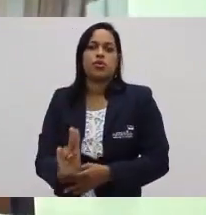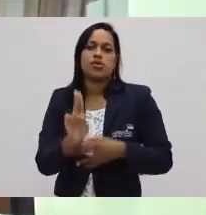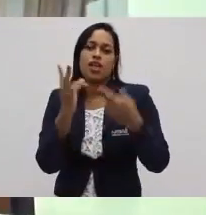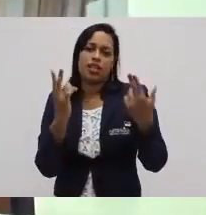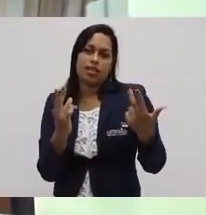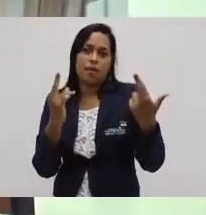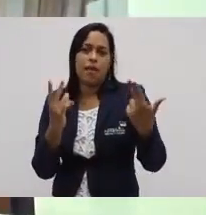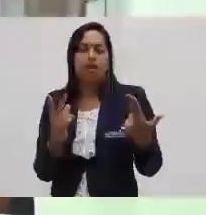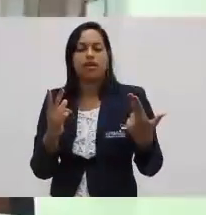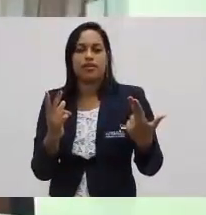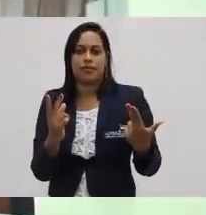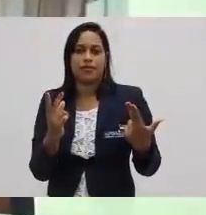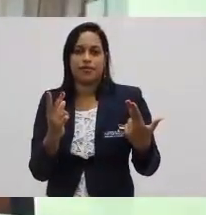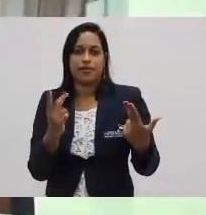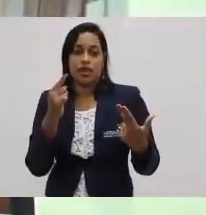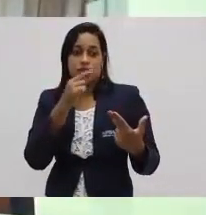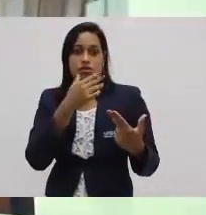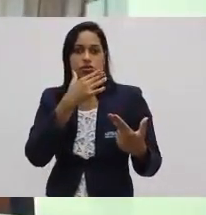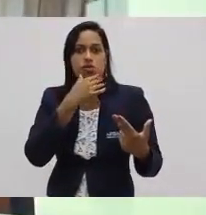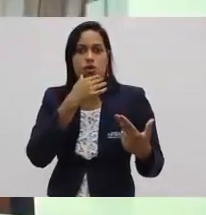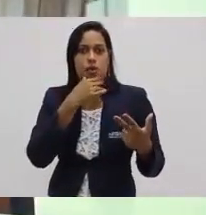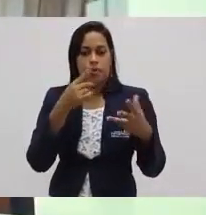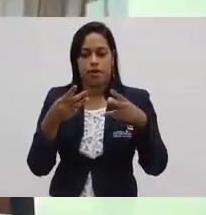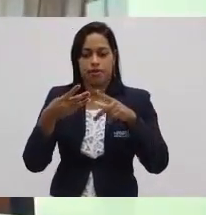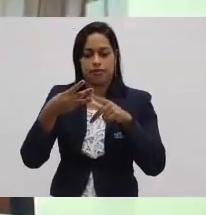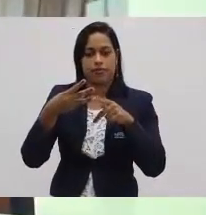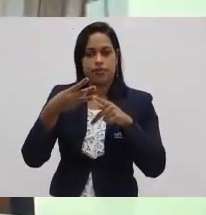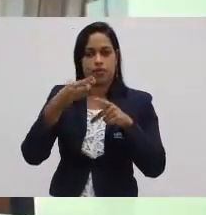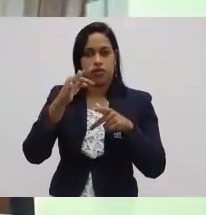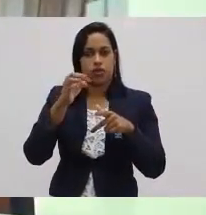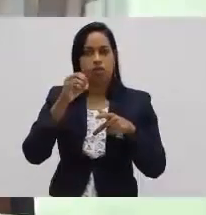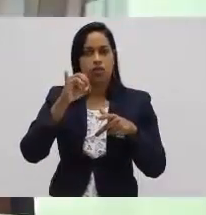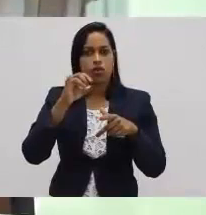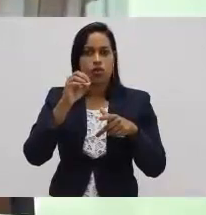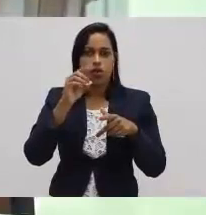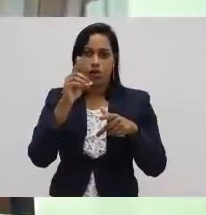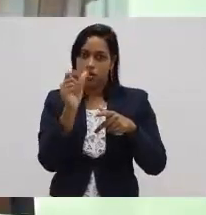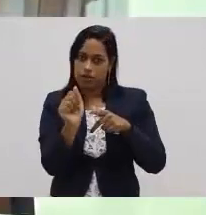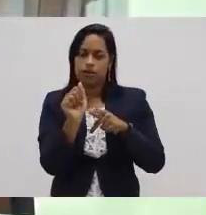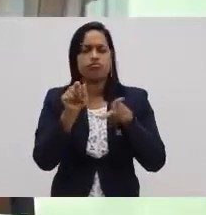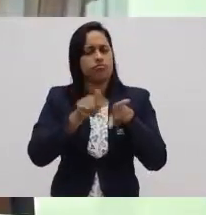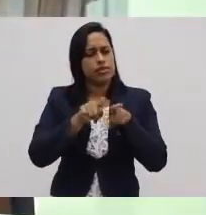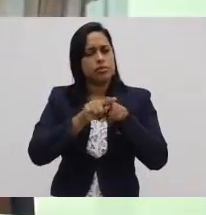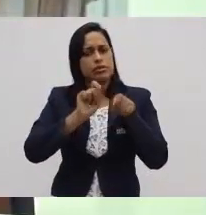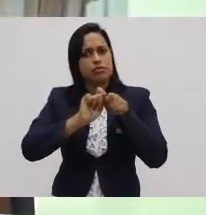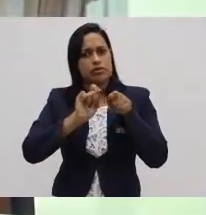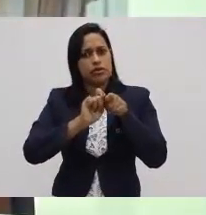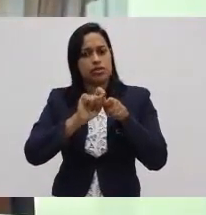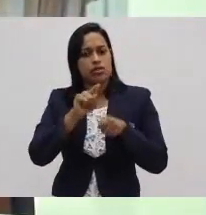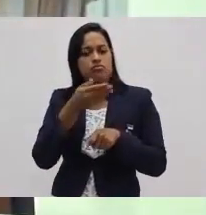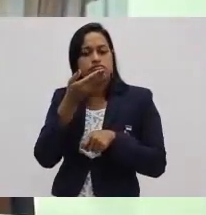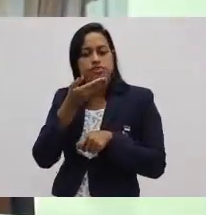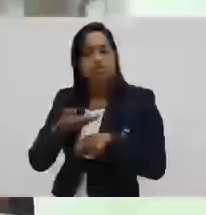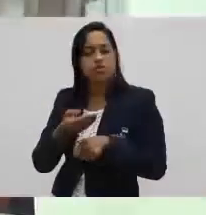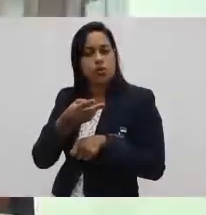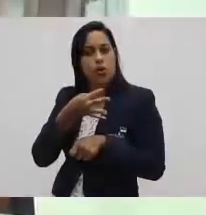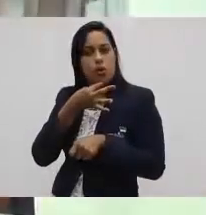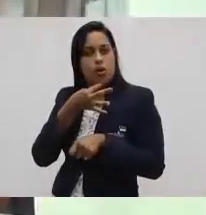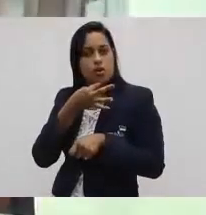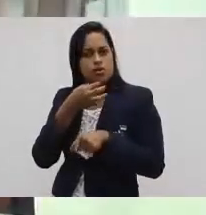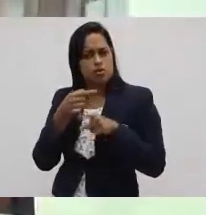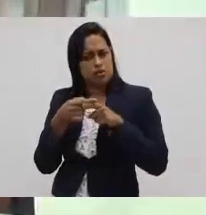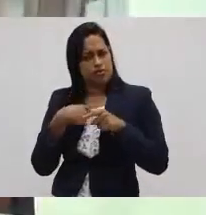fez o Benchmark quando saiu do Japão e foi conhecer a Ford. Só que o Eiji Toyoda percebeu que ele não ia